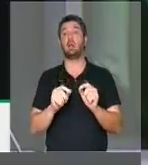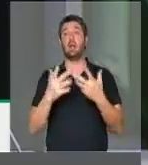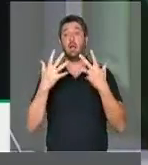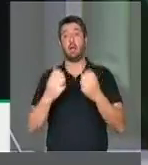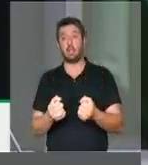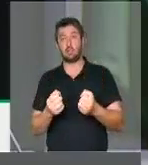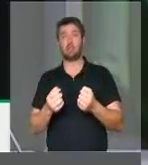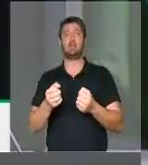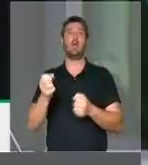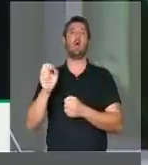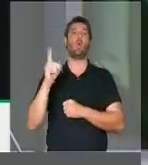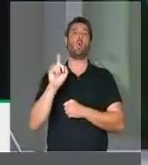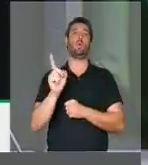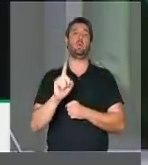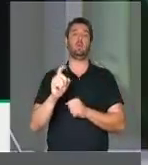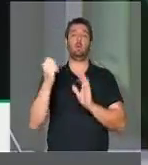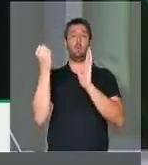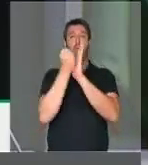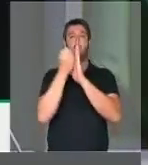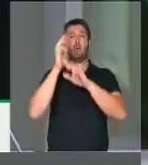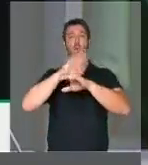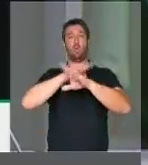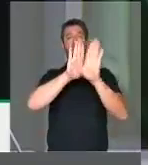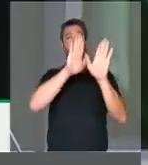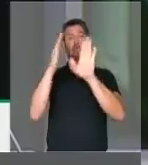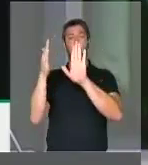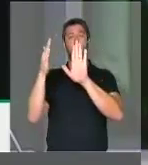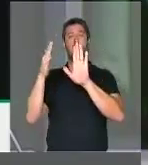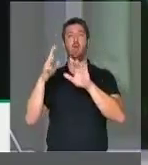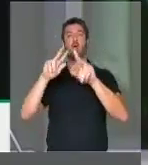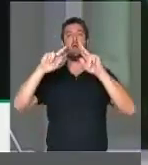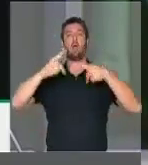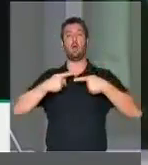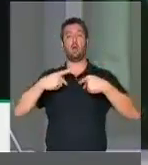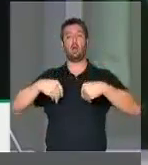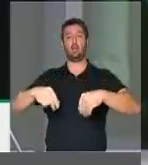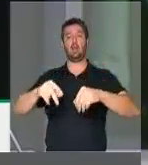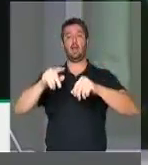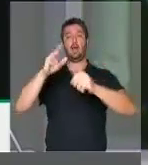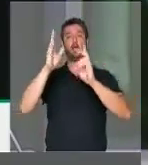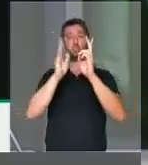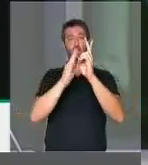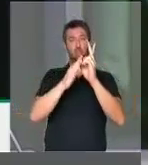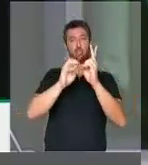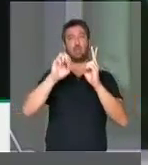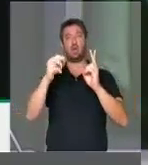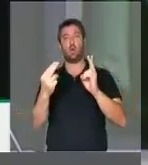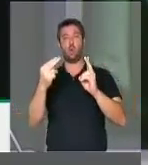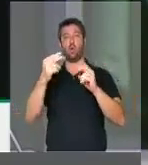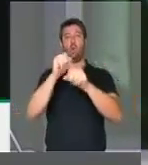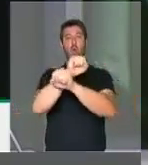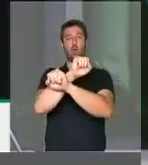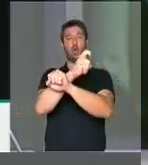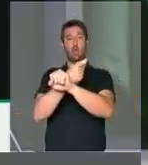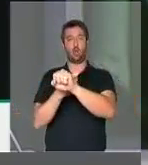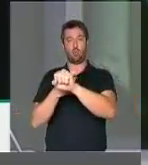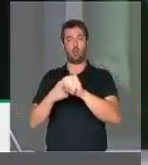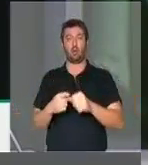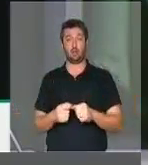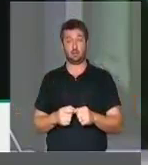adoção ou não do marco temporal para o reconhecimento de terras indígenas e quilombolas.